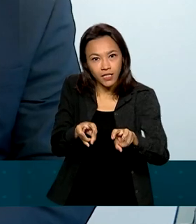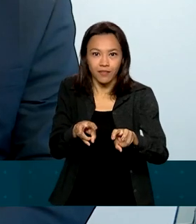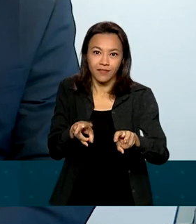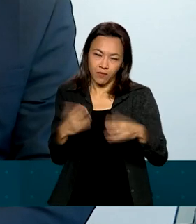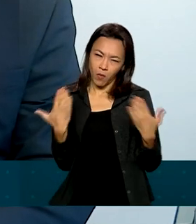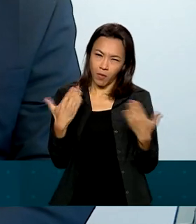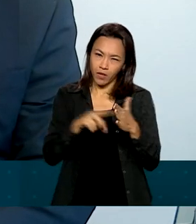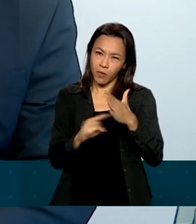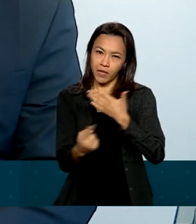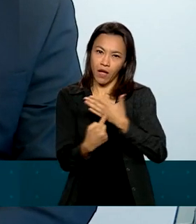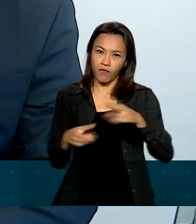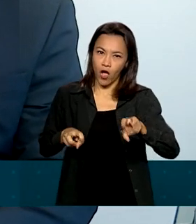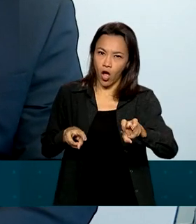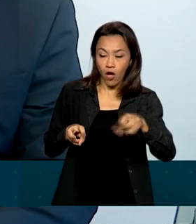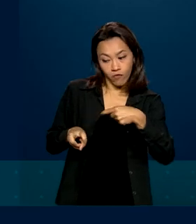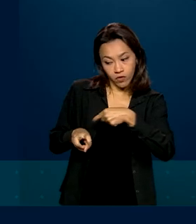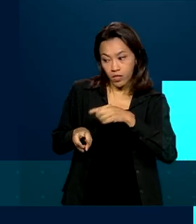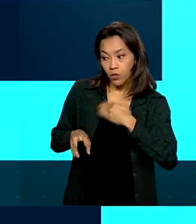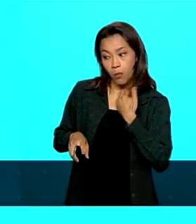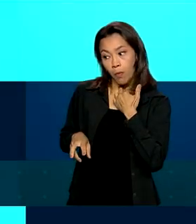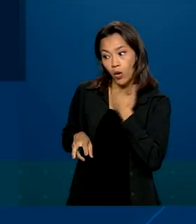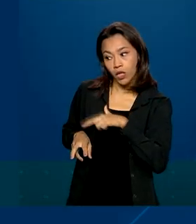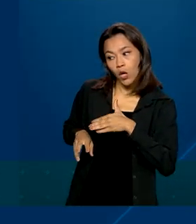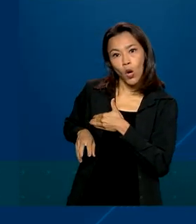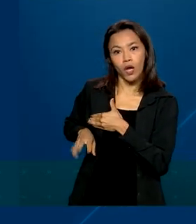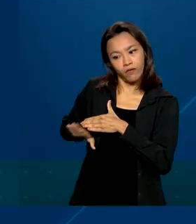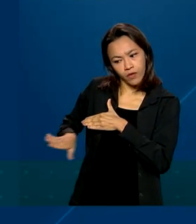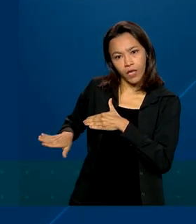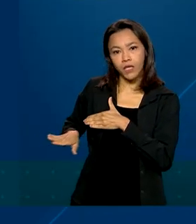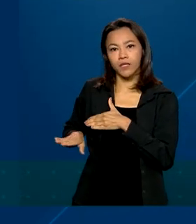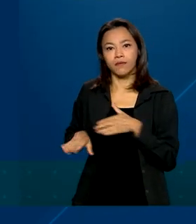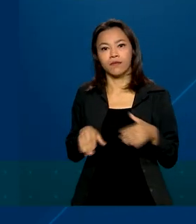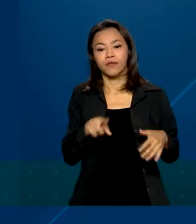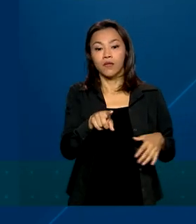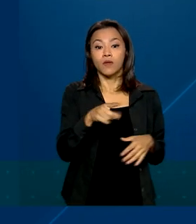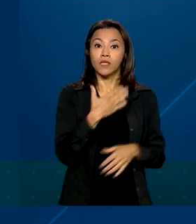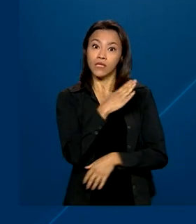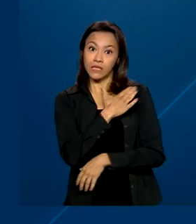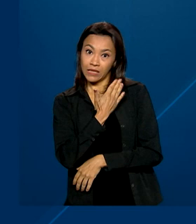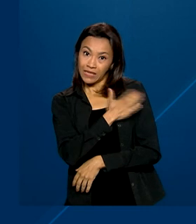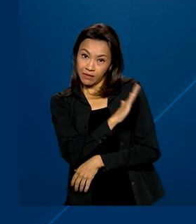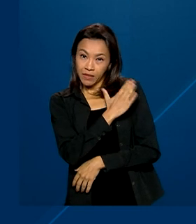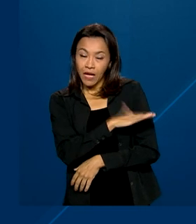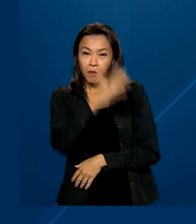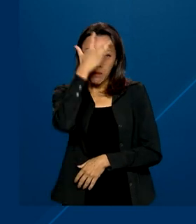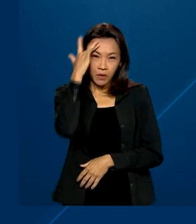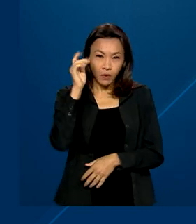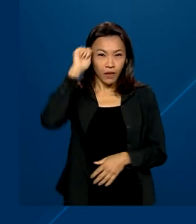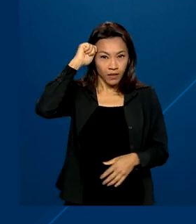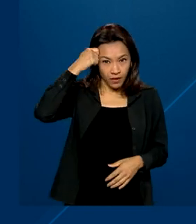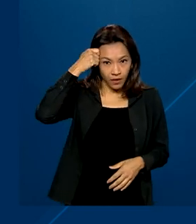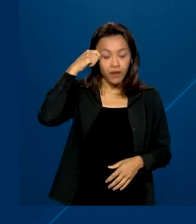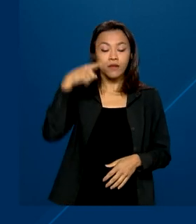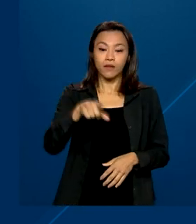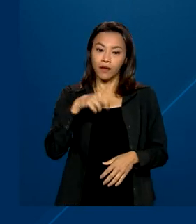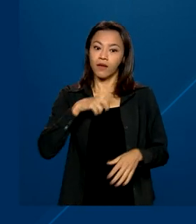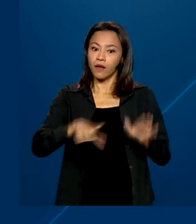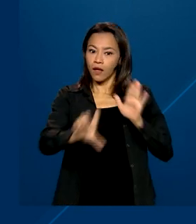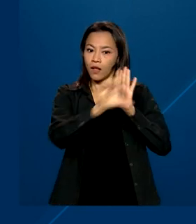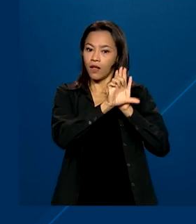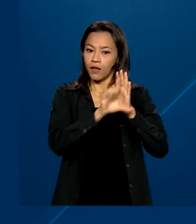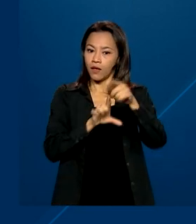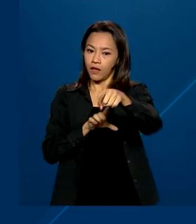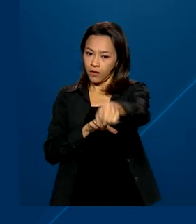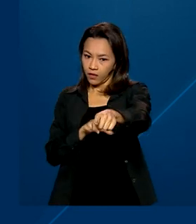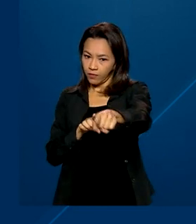país e falado, vocês não podem correr. Para quem ofender ou discriminar uma pessoa negra, pode ser enquadrado de acordo com as leis, em crime